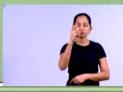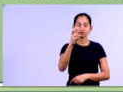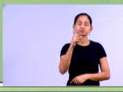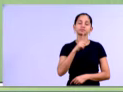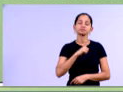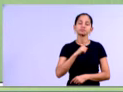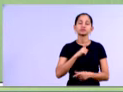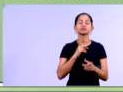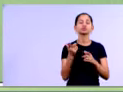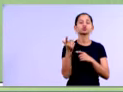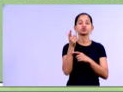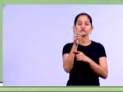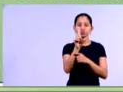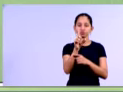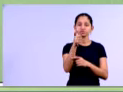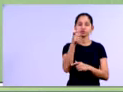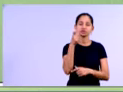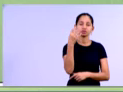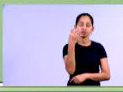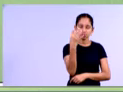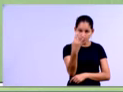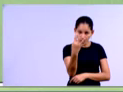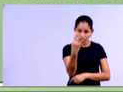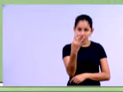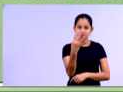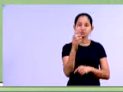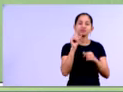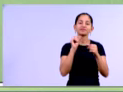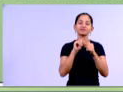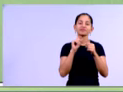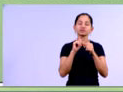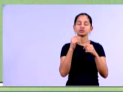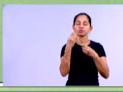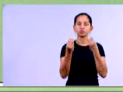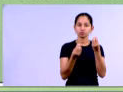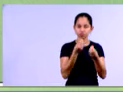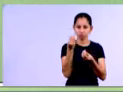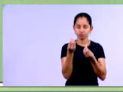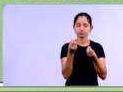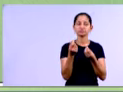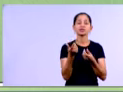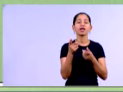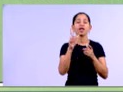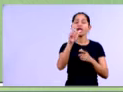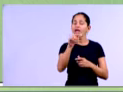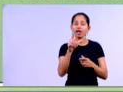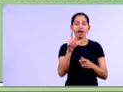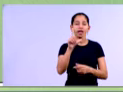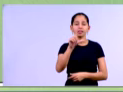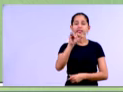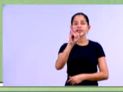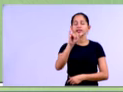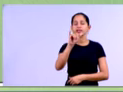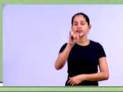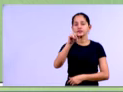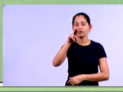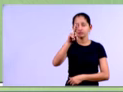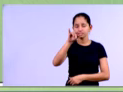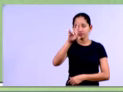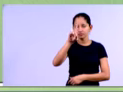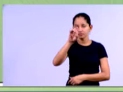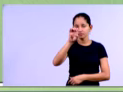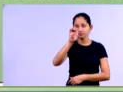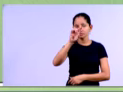sequência aqui, menos 1,06 vezes x4. Quem é o x4? É a liquidez corrente, ó, que vocês já estudaram.